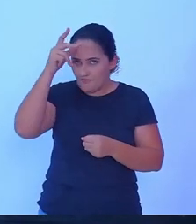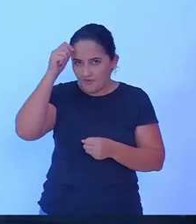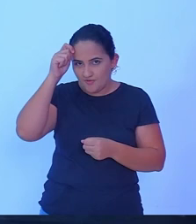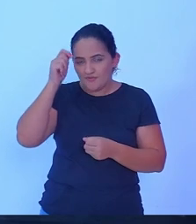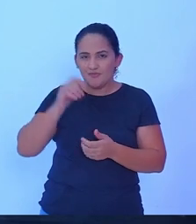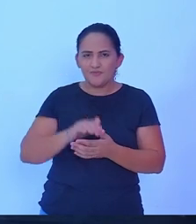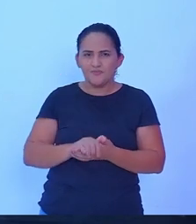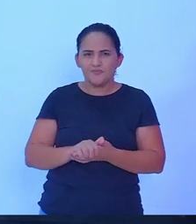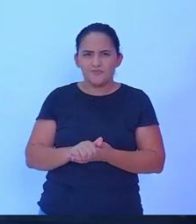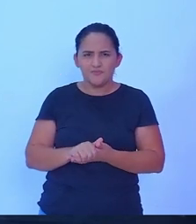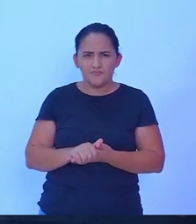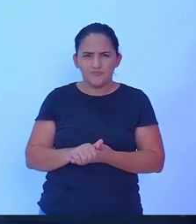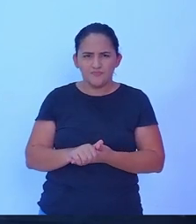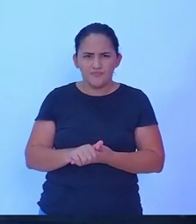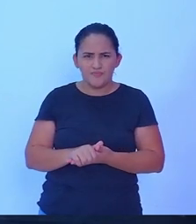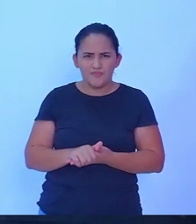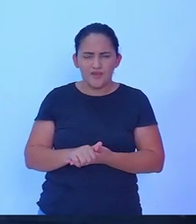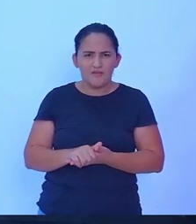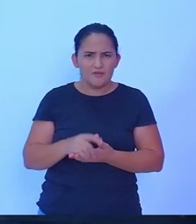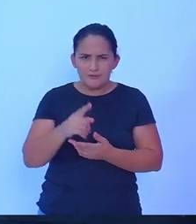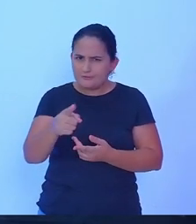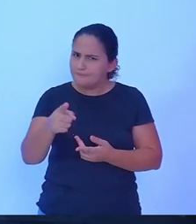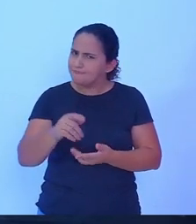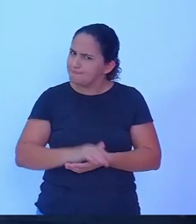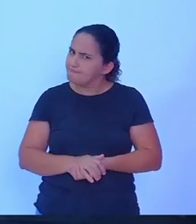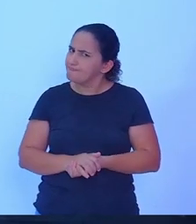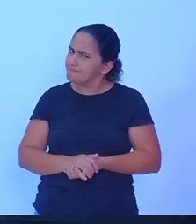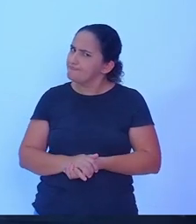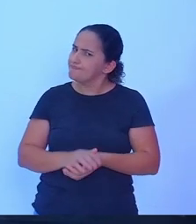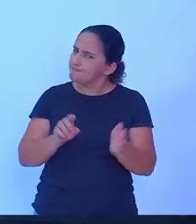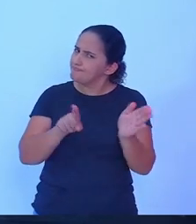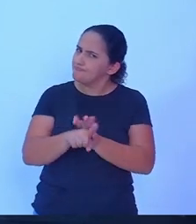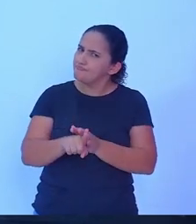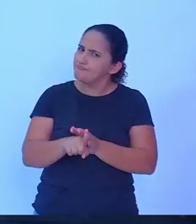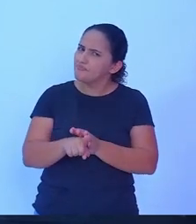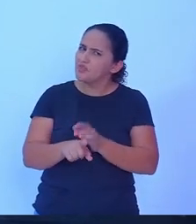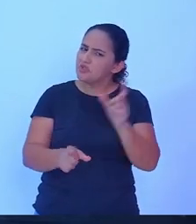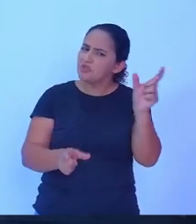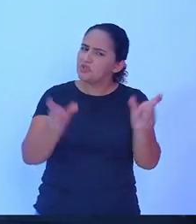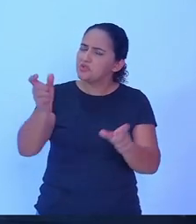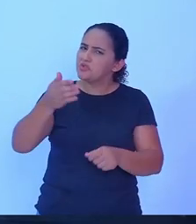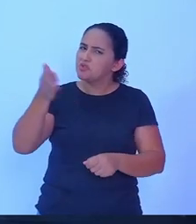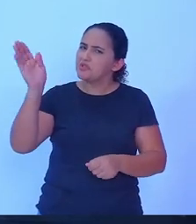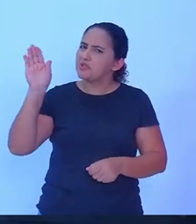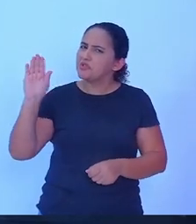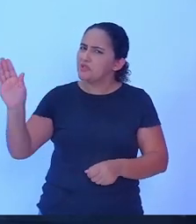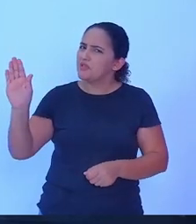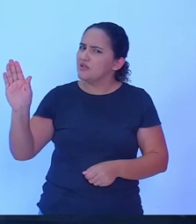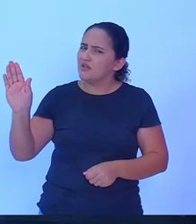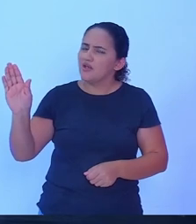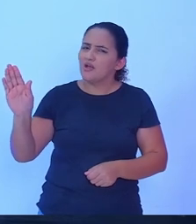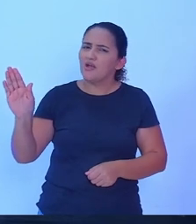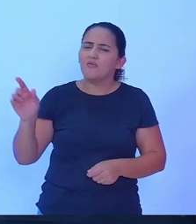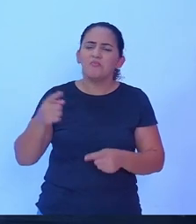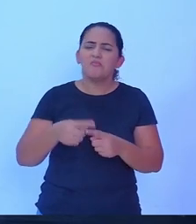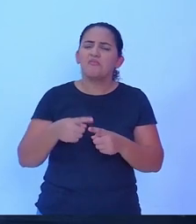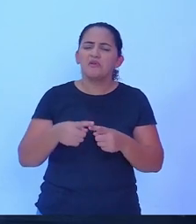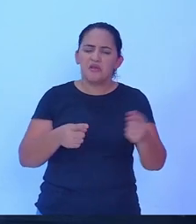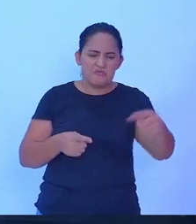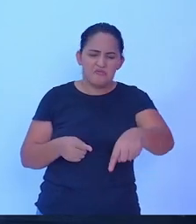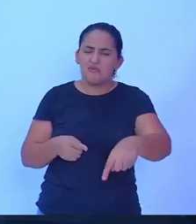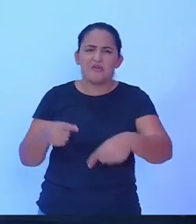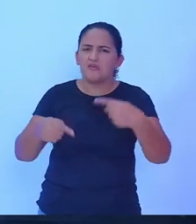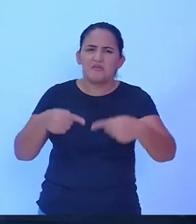aqui a minha indignação com os outros demais candidatos que não vieram aqui dessa oportunidade da nossa população saber